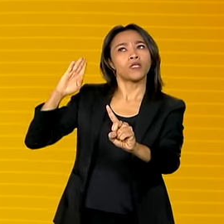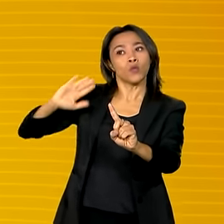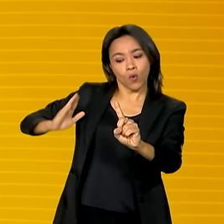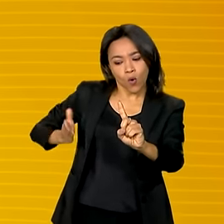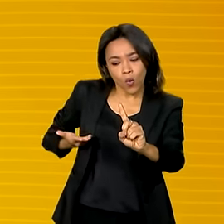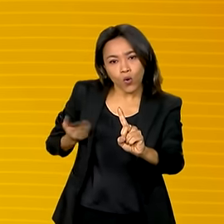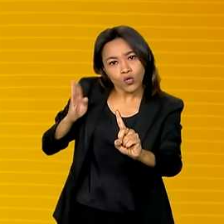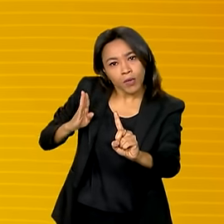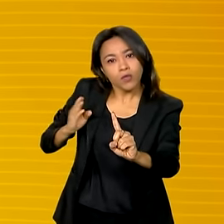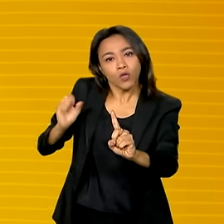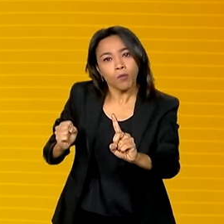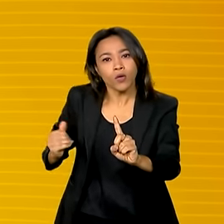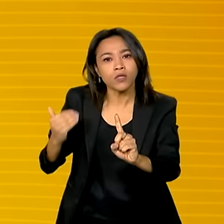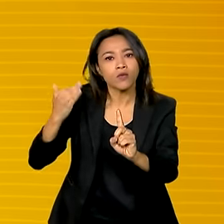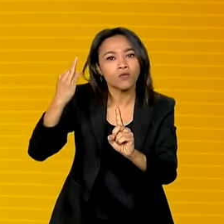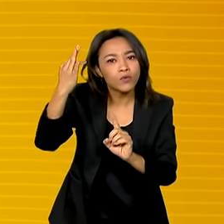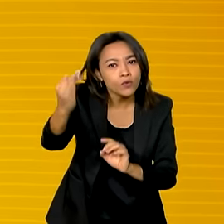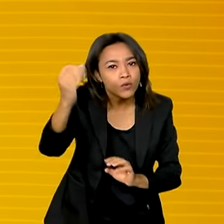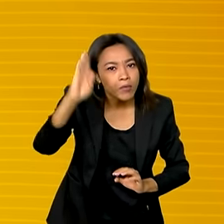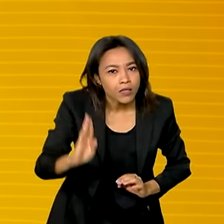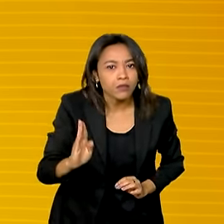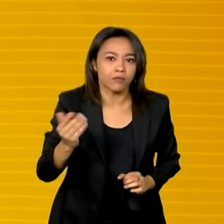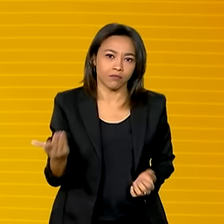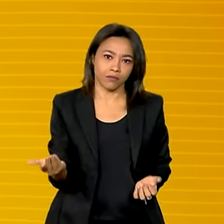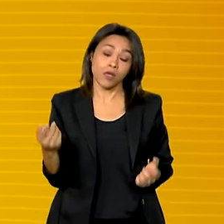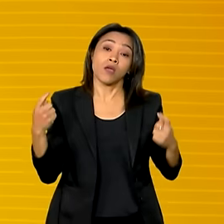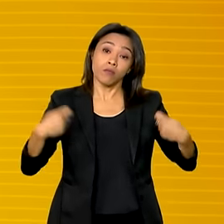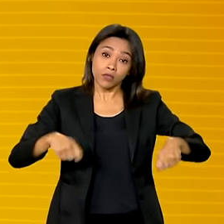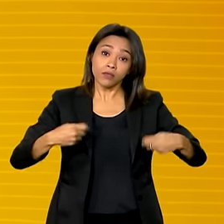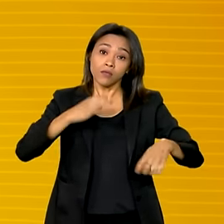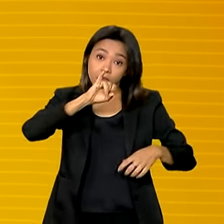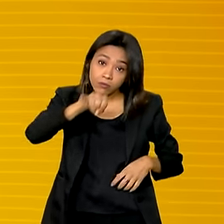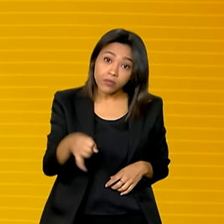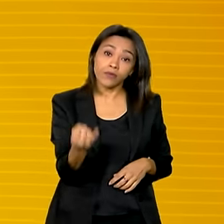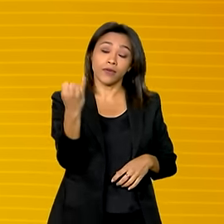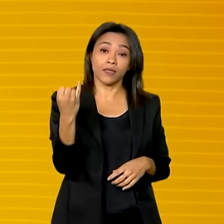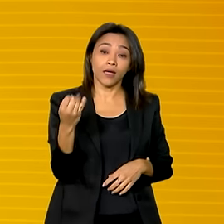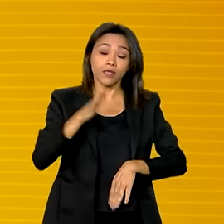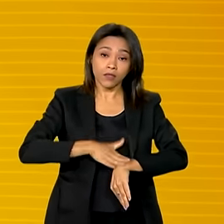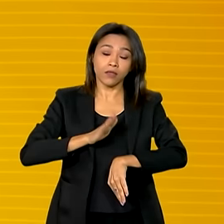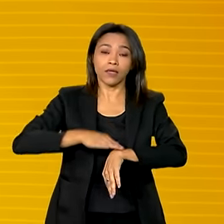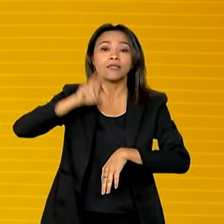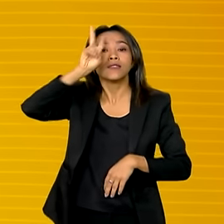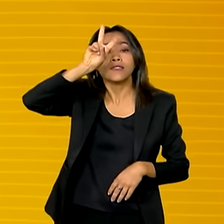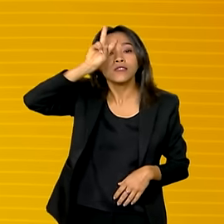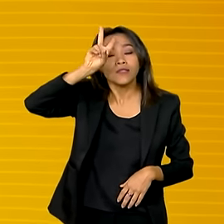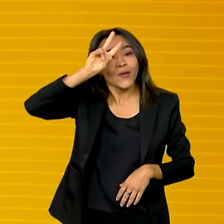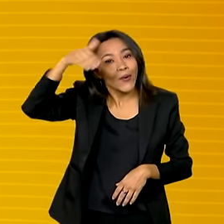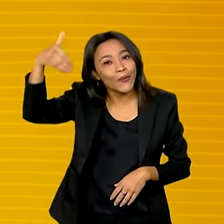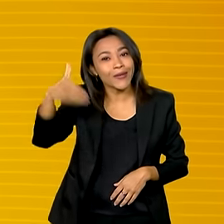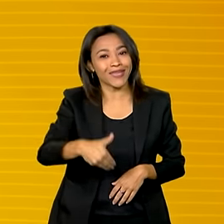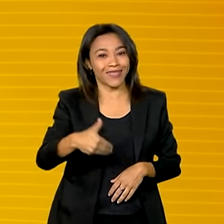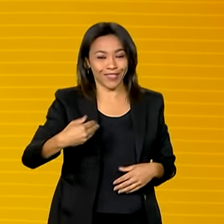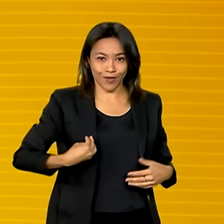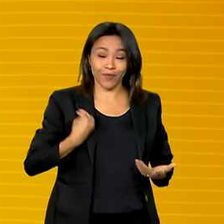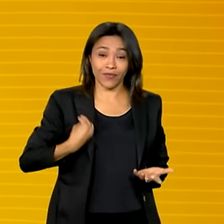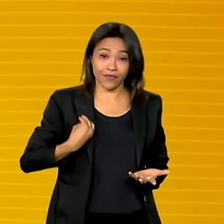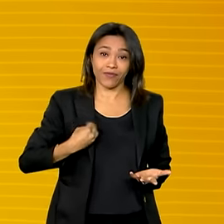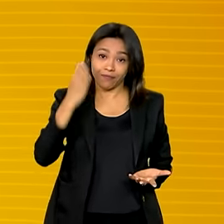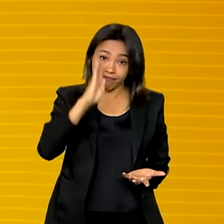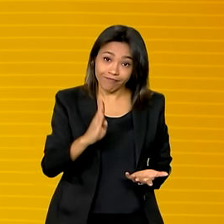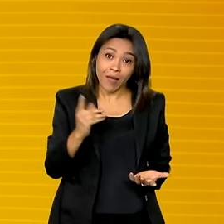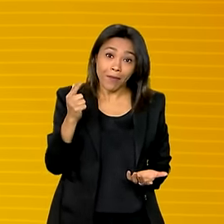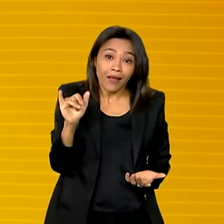Brasil e o que pode ser o Brasil. Porque nós temos que aproveitar esse momento histórico que nós vivemos no Brasil para tentar